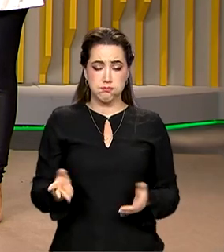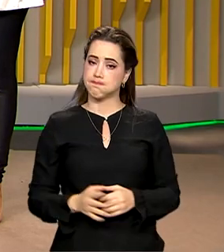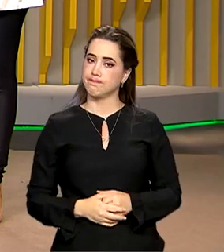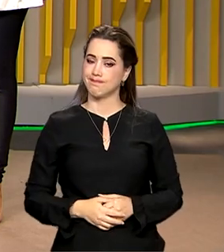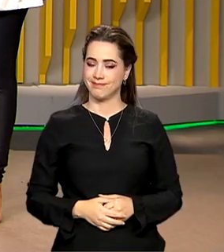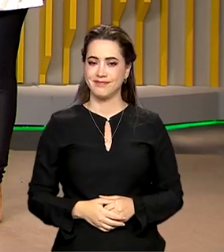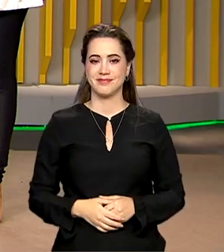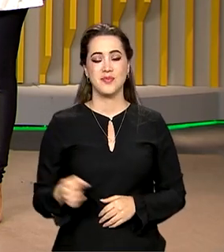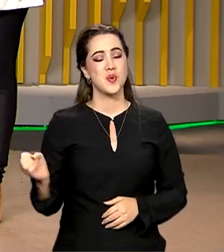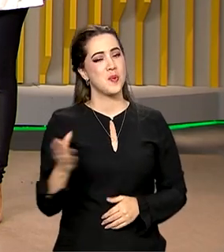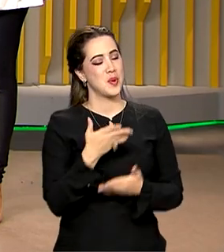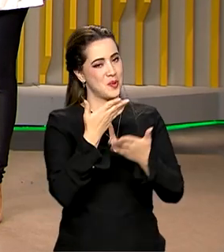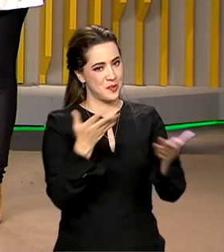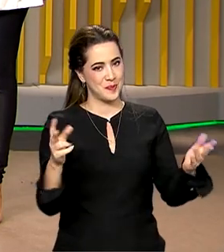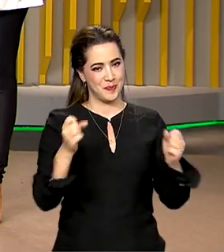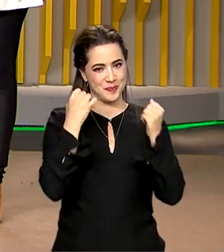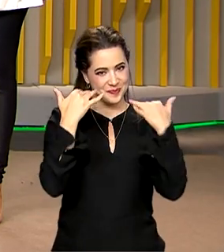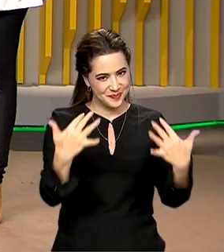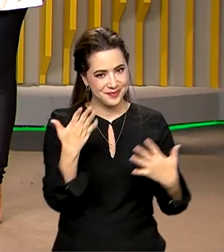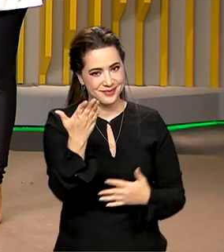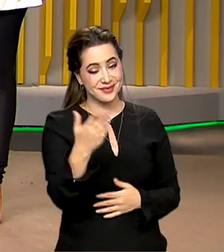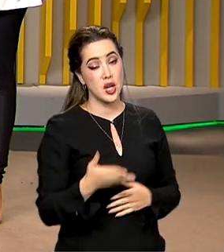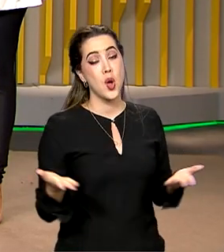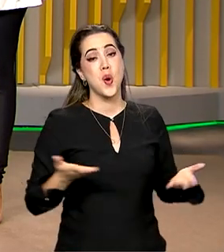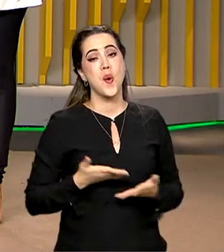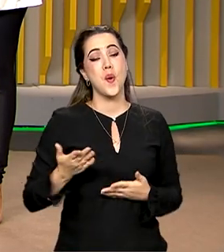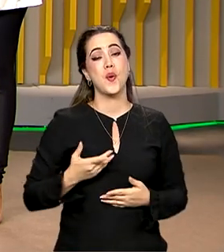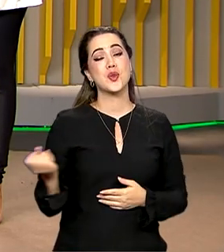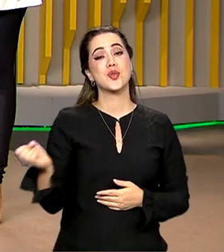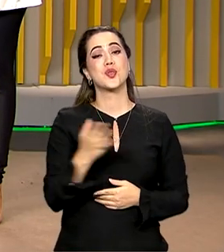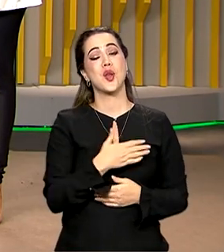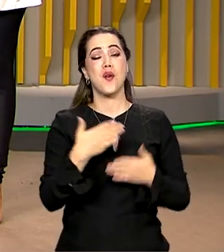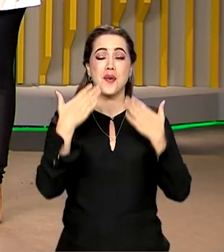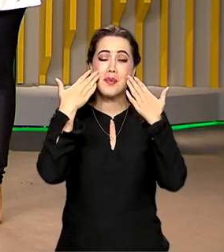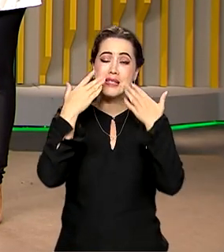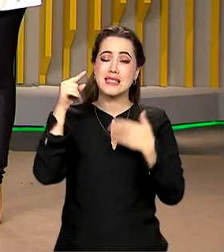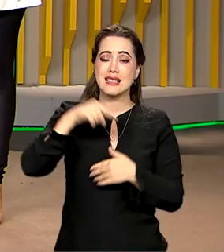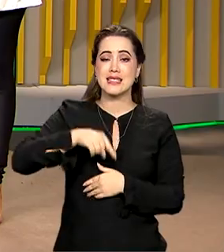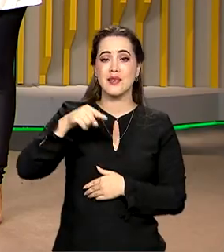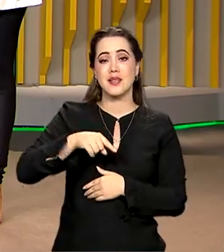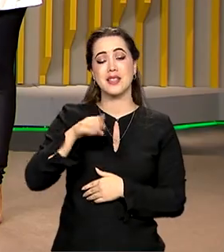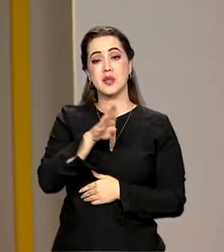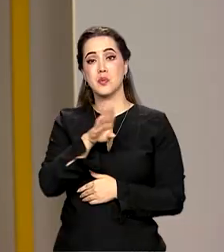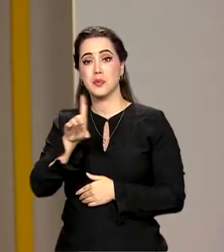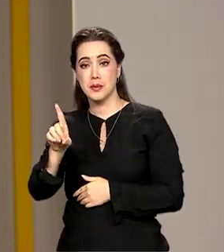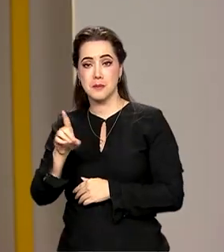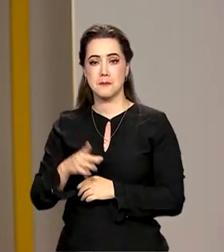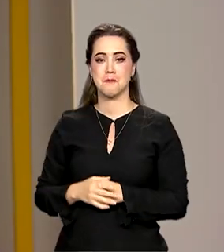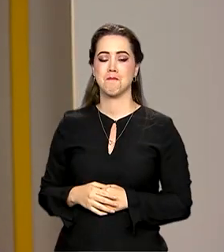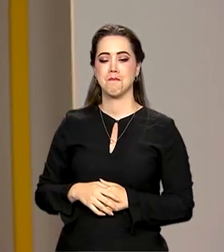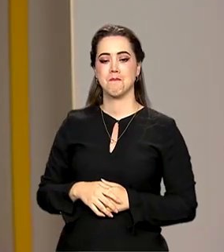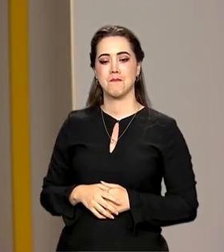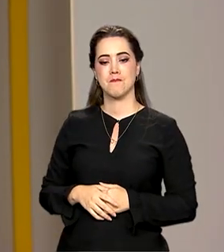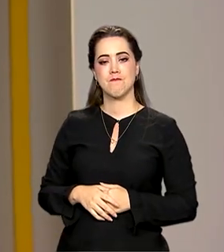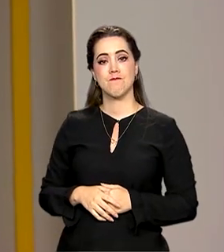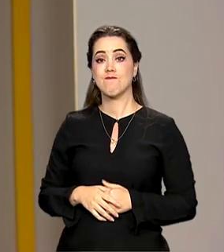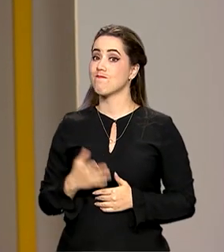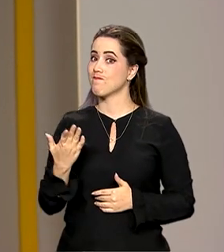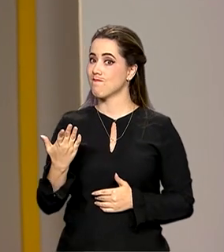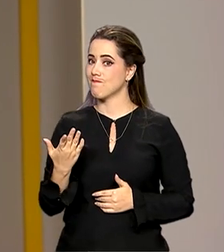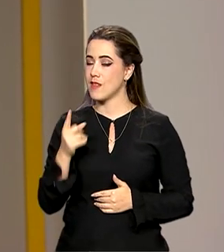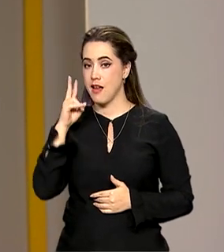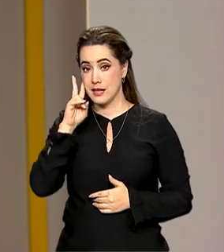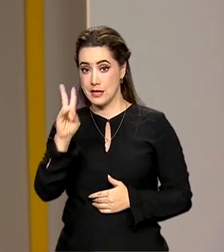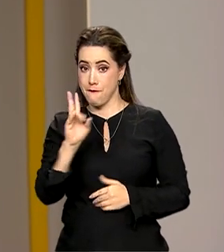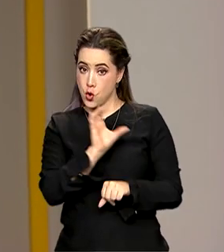Uma novidade para você que nos acompanha, hoje temos estreia aqui no Brasil em Dia. É o quadro Qualifica, que vai